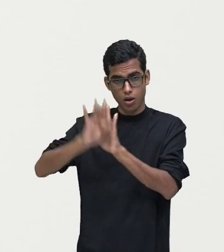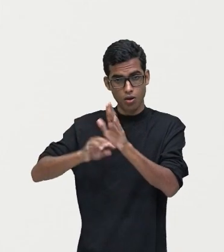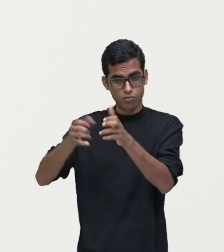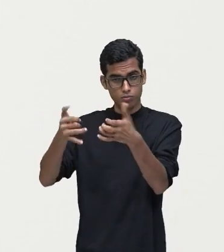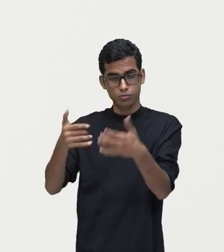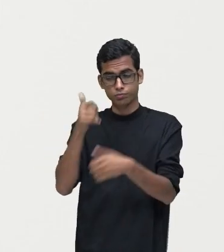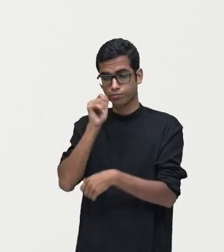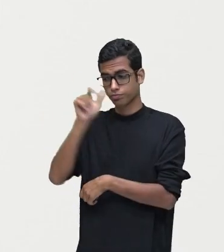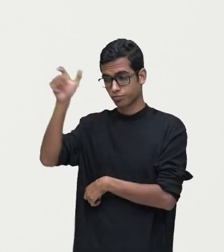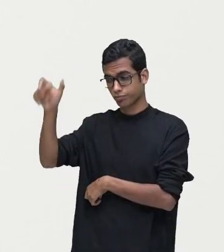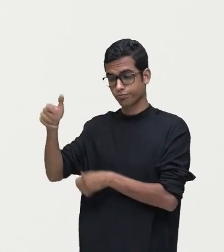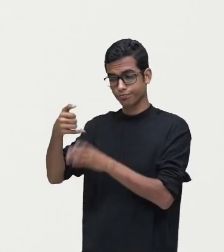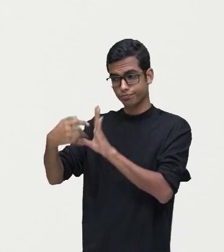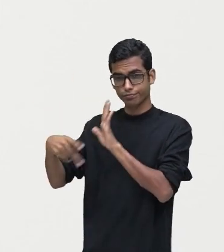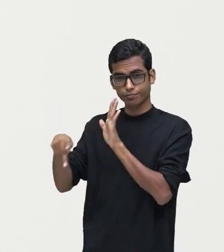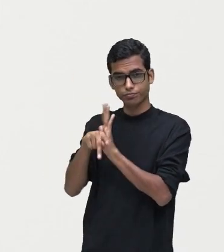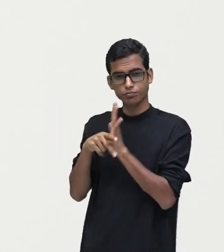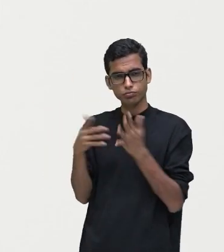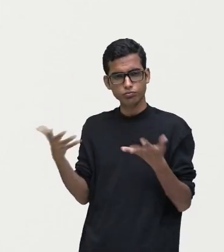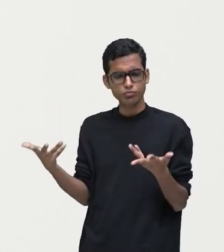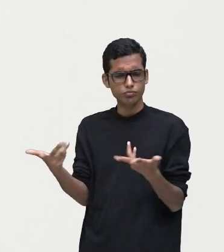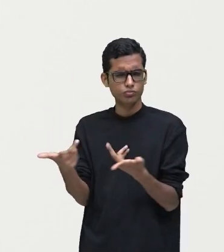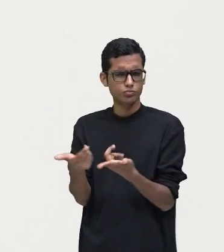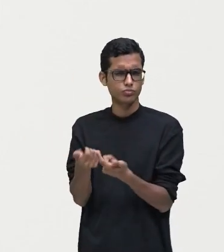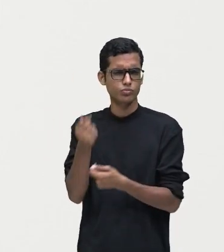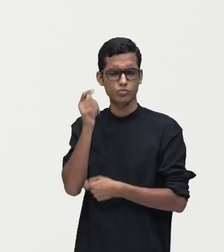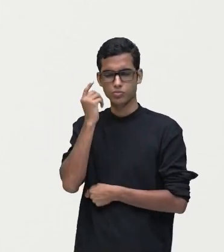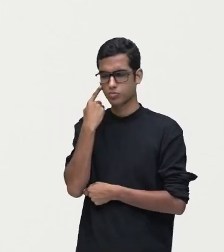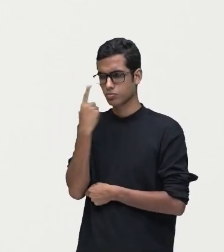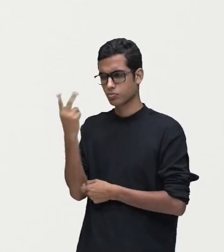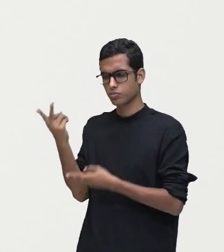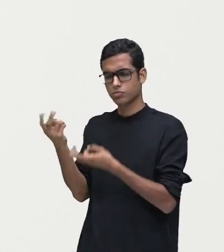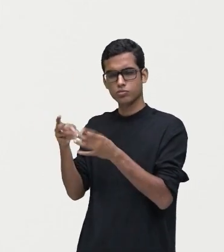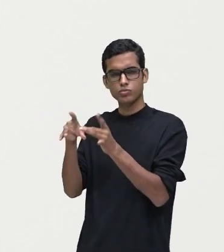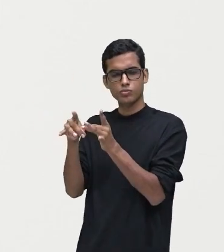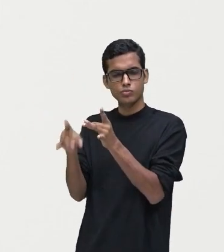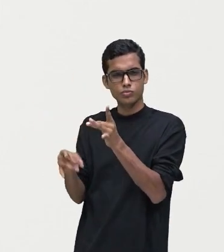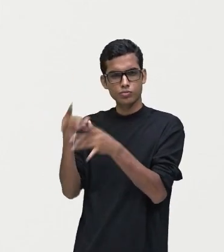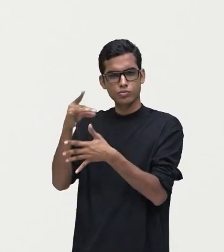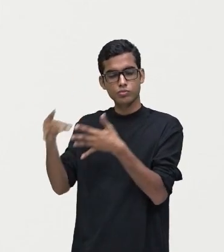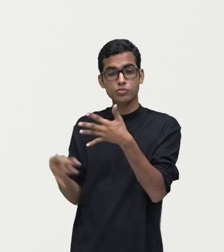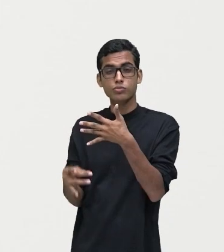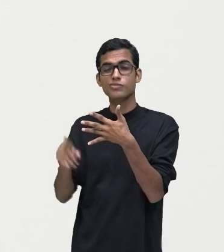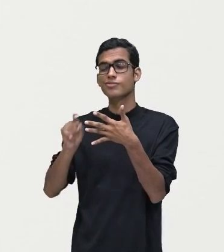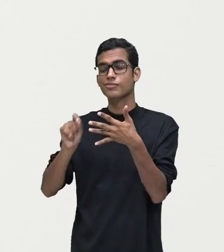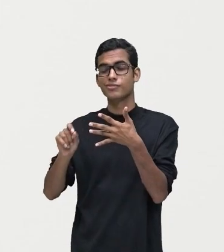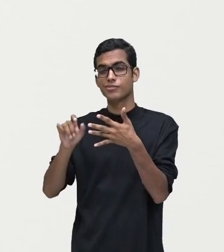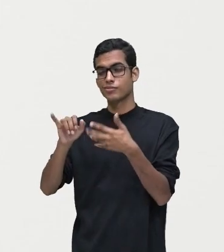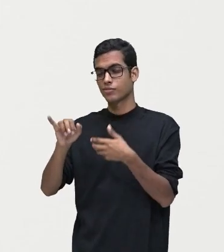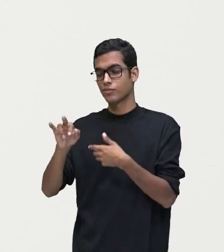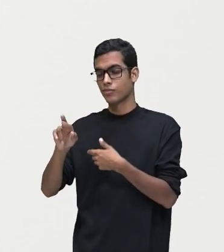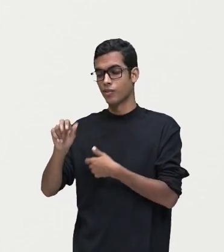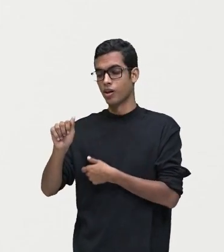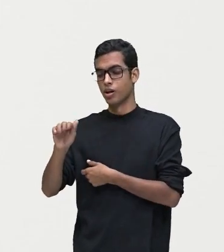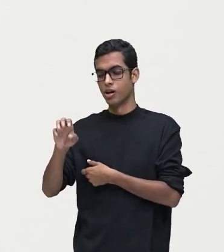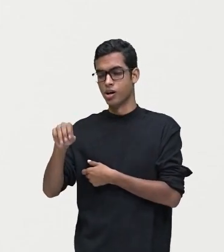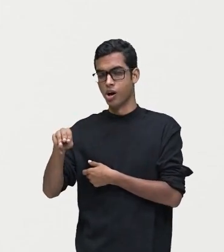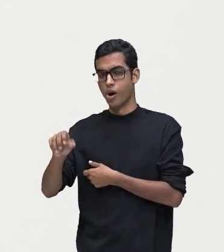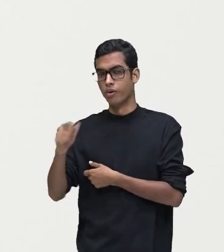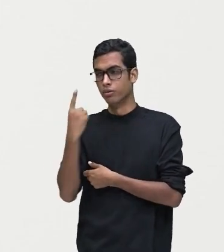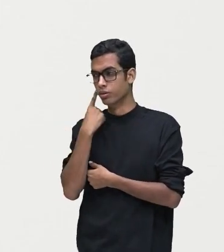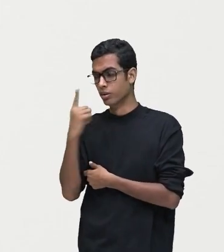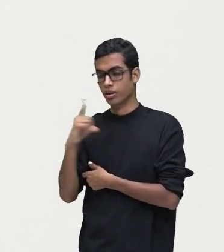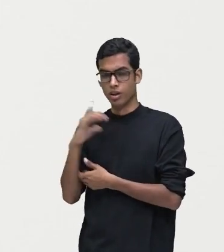Iracema, e aqui nós temos uma descrição de quem é Iracema. E observe que já temos como